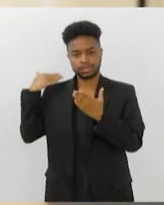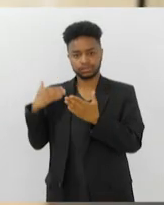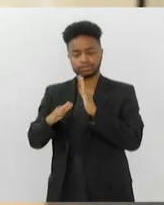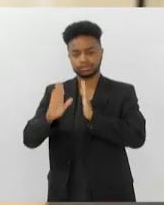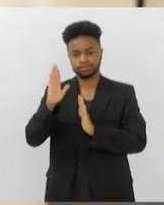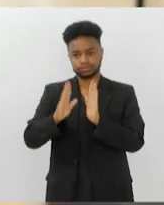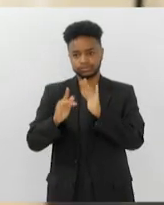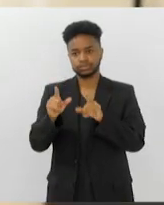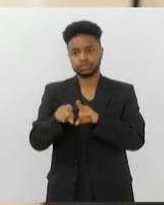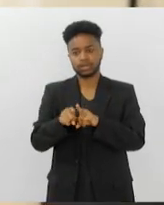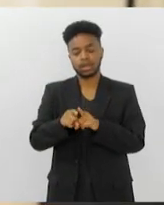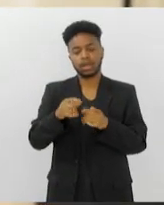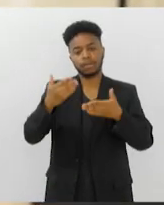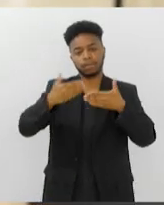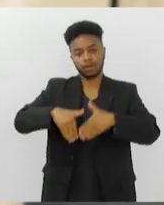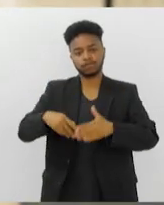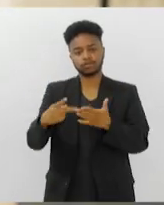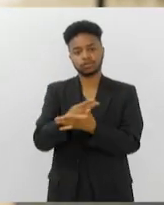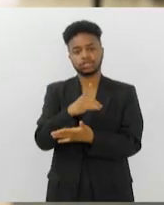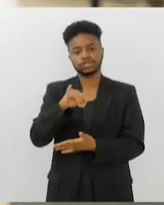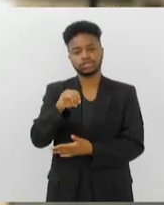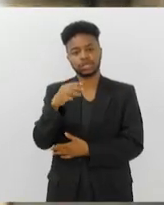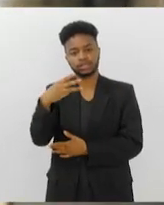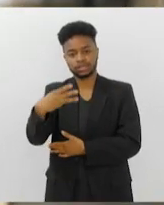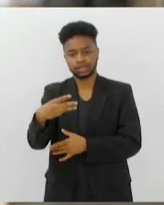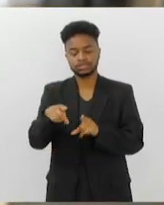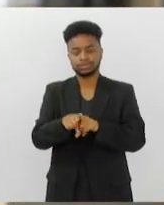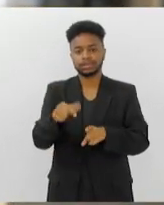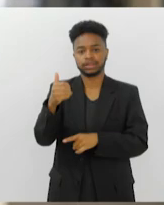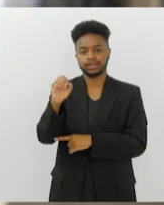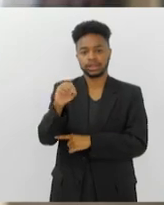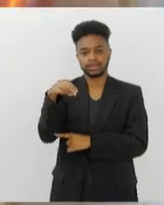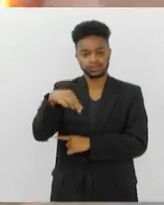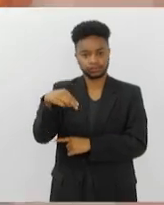aplicação das provas será nos dias 3 e 10 de novembro.